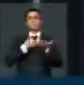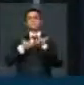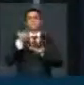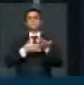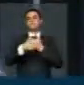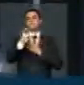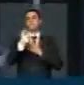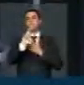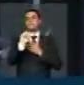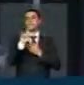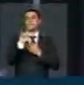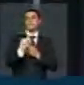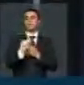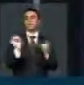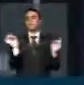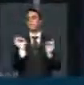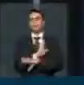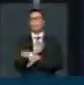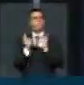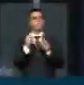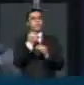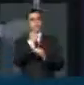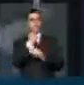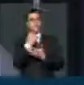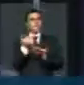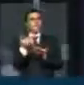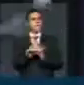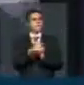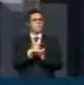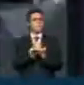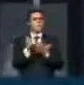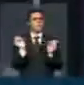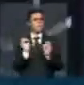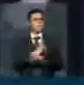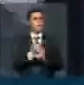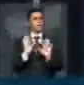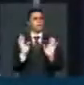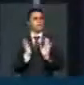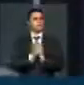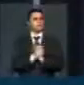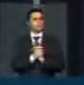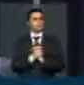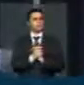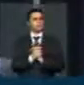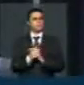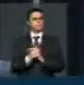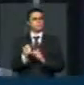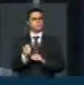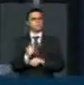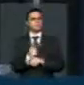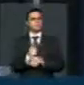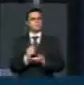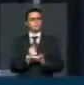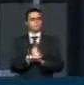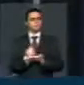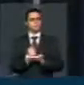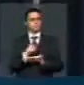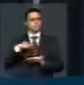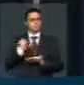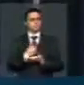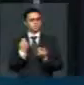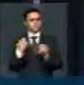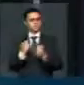chega de produto químico, chega de farmácias e mais farmácias e mais farmácias, nós precisamos levar